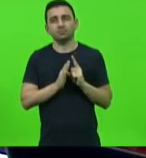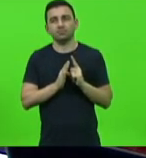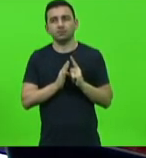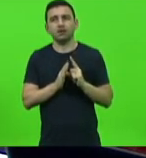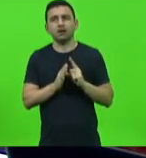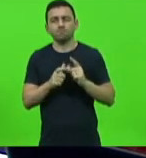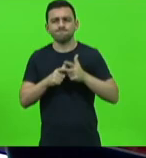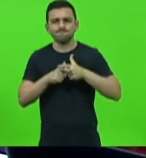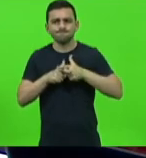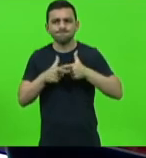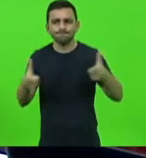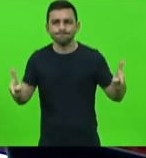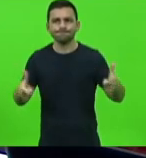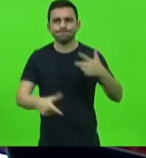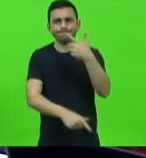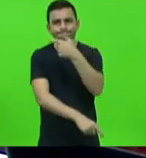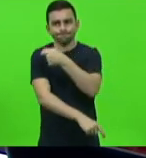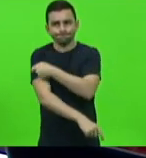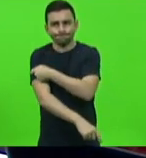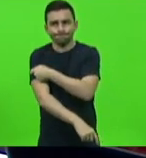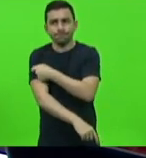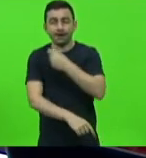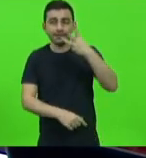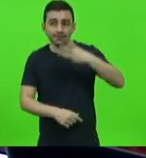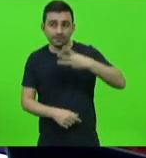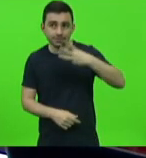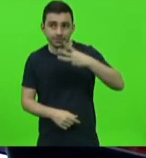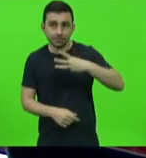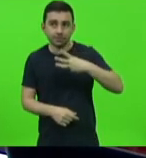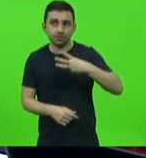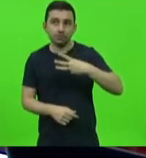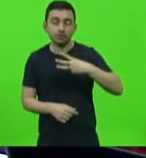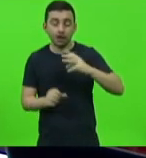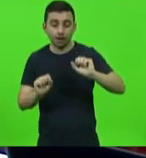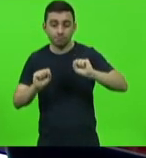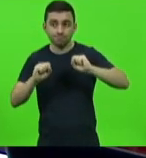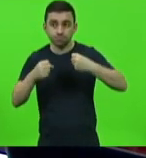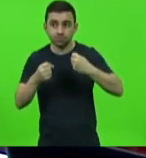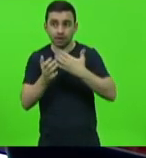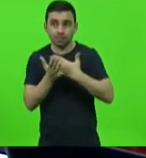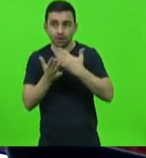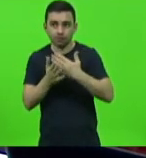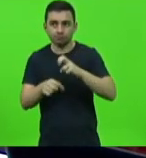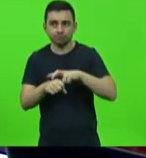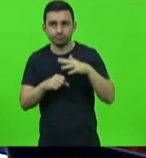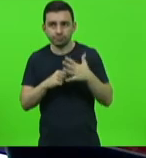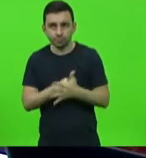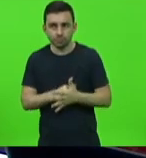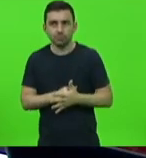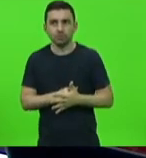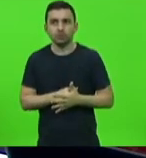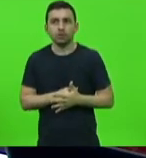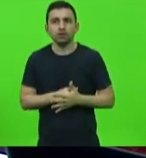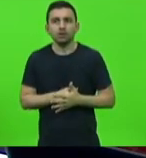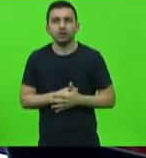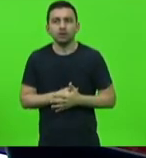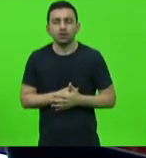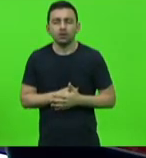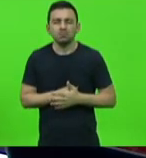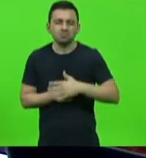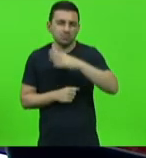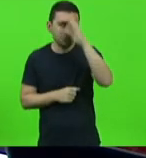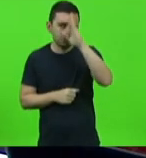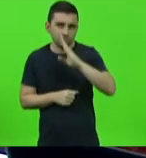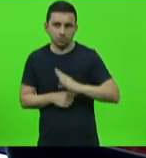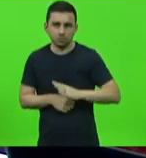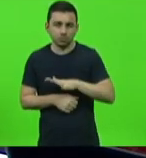ampliação da aplicação da terceira dose da dose de reforço para toda pessoa brasileira hoje